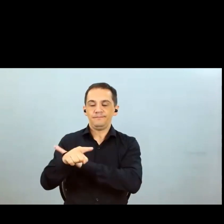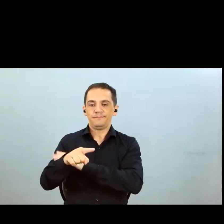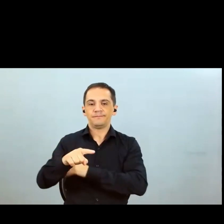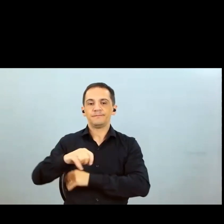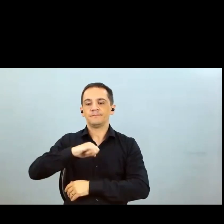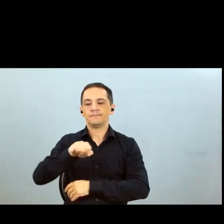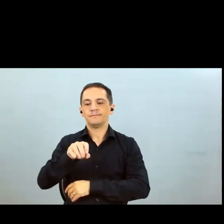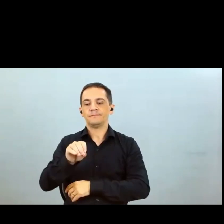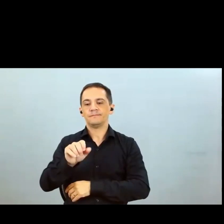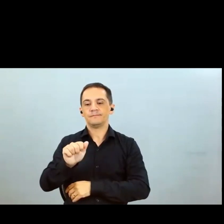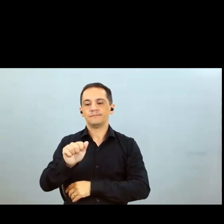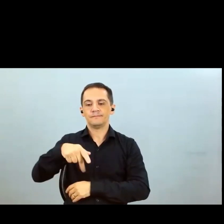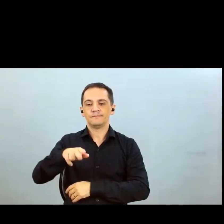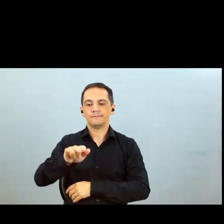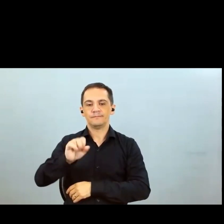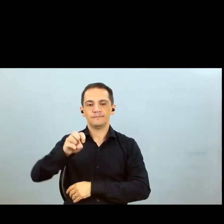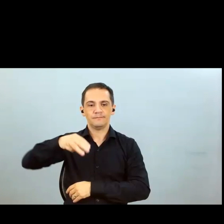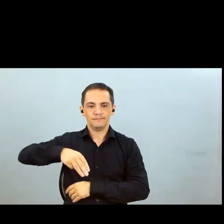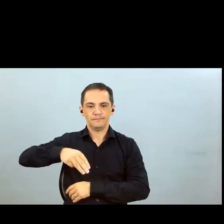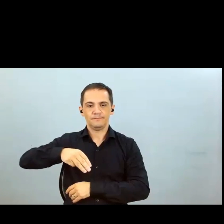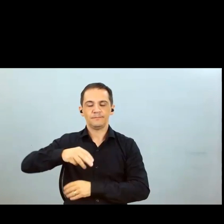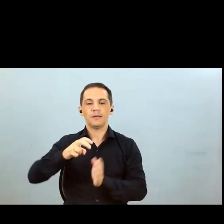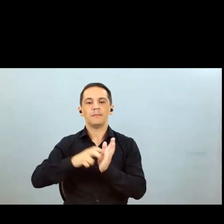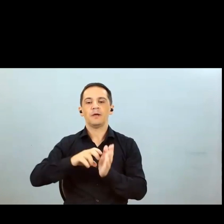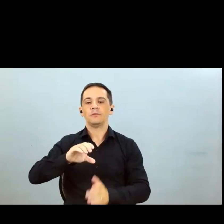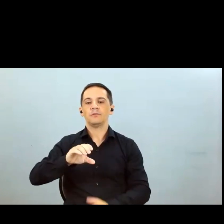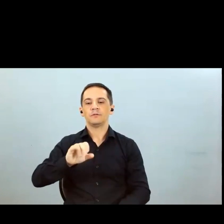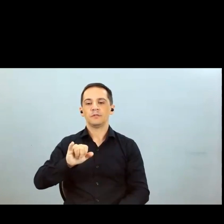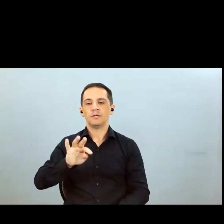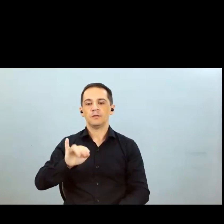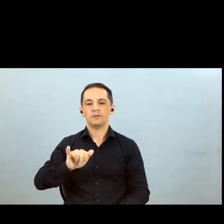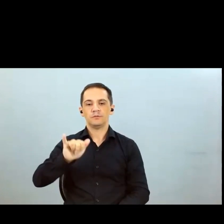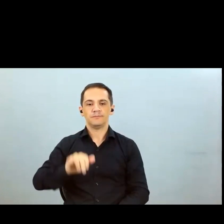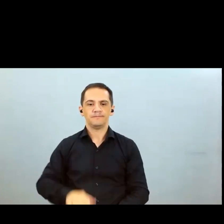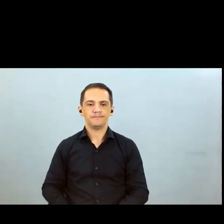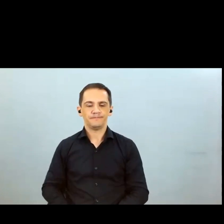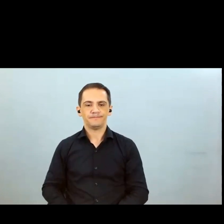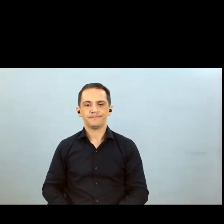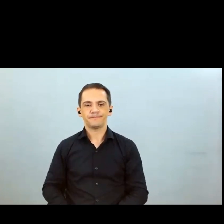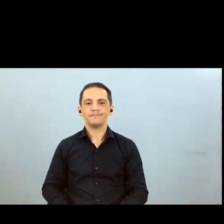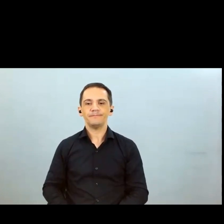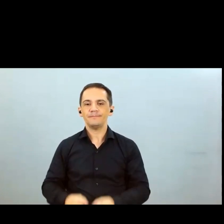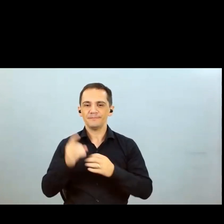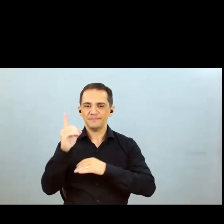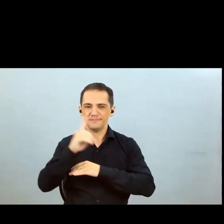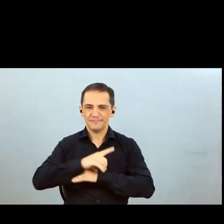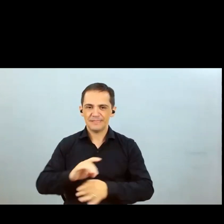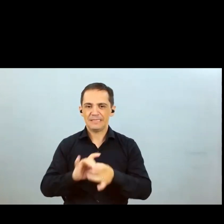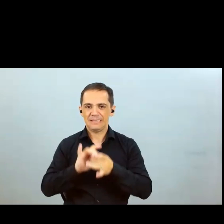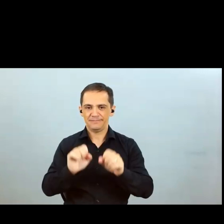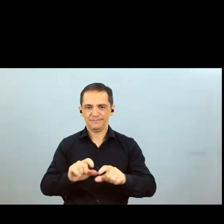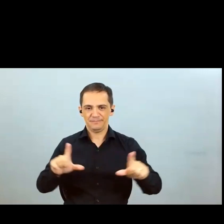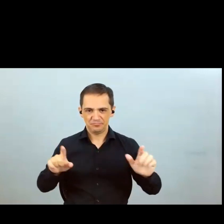do CIT bom dia Joaquim por favor pode abrir a sua câmera e microfone e seguir com a pergunta